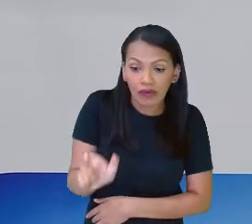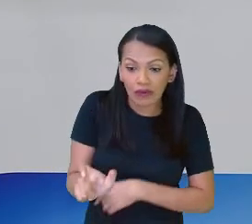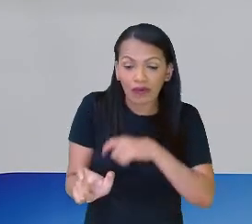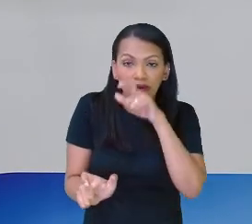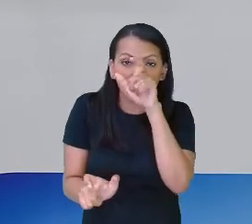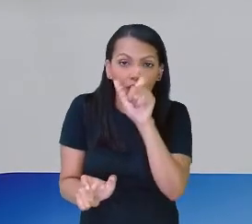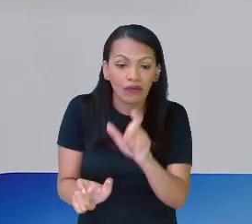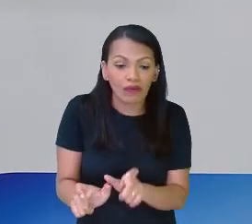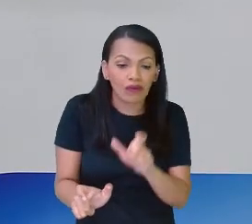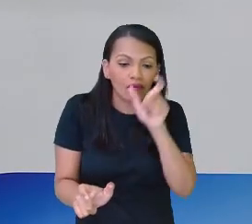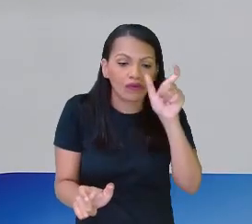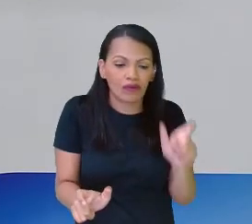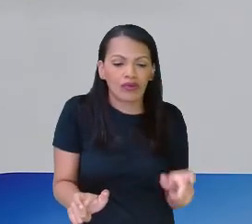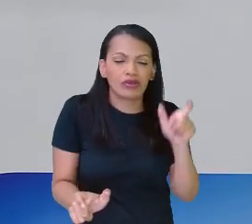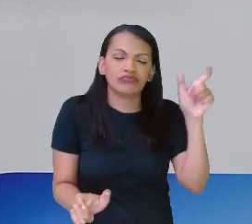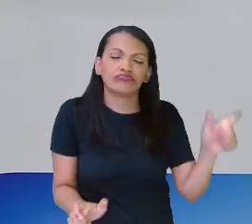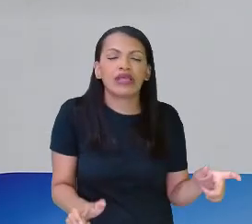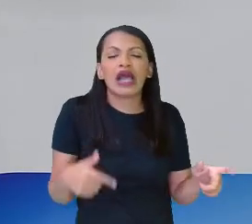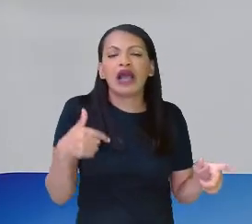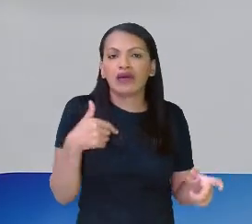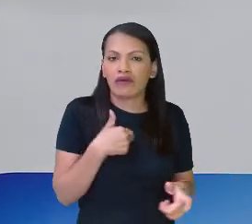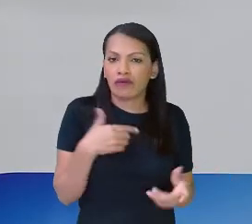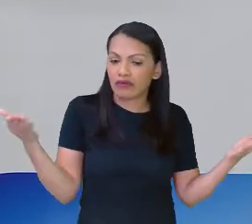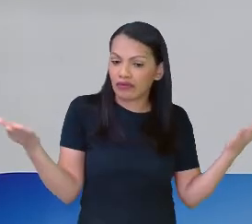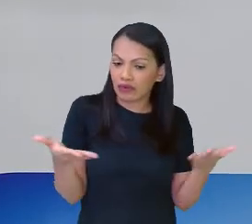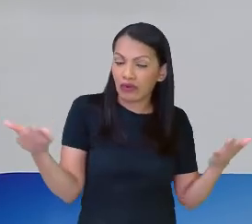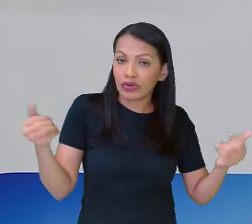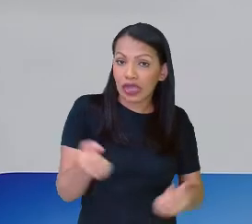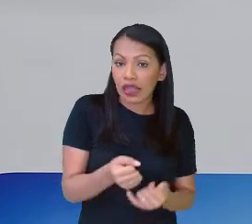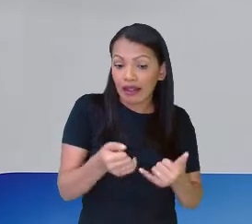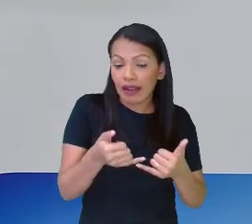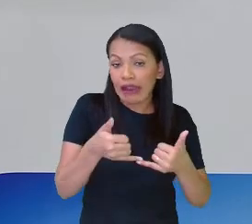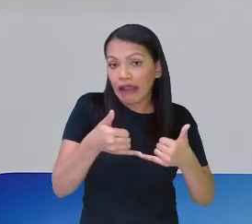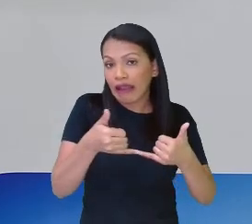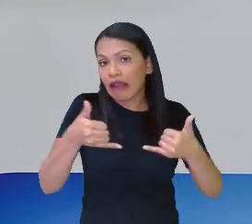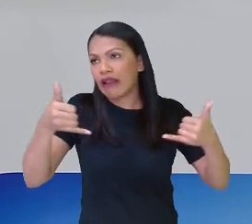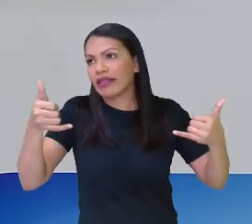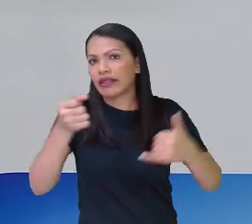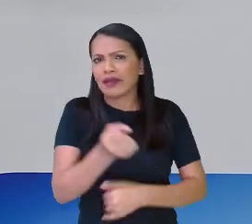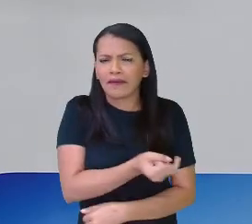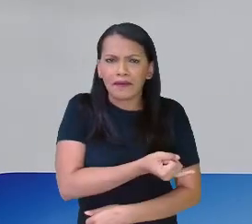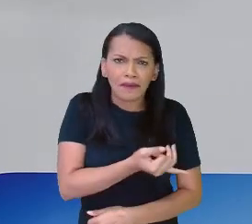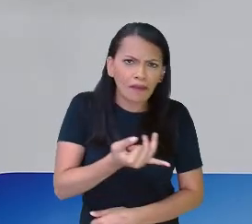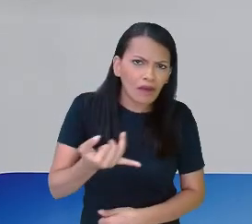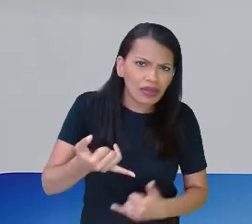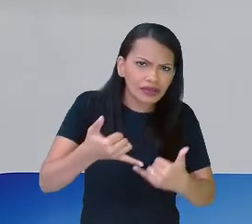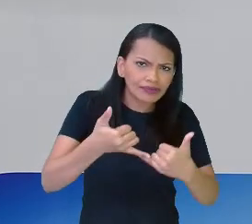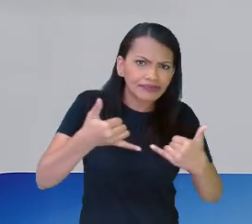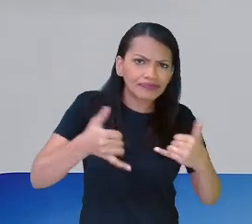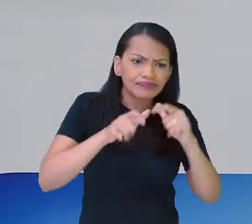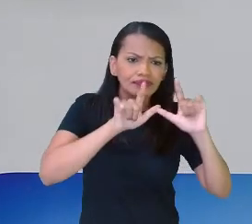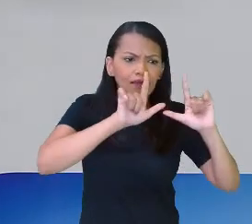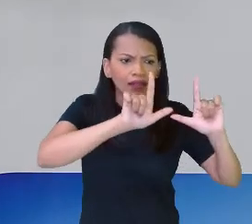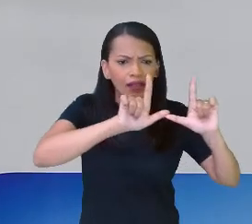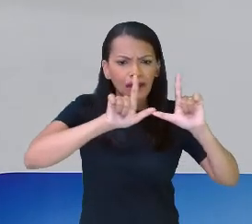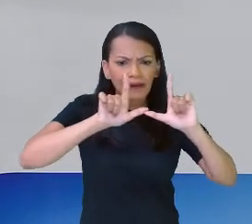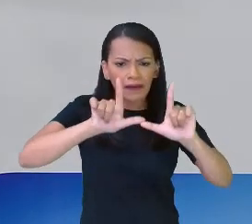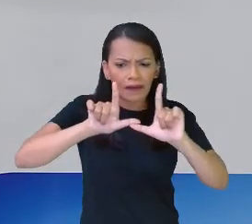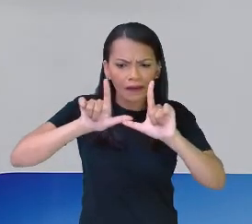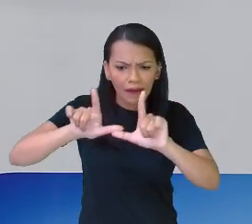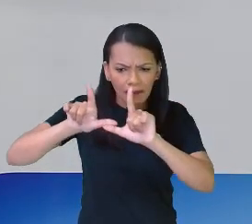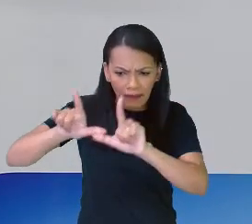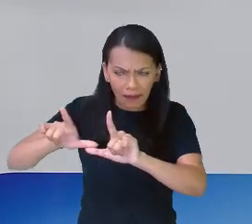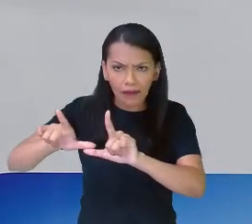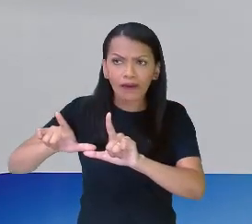contar quantas linhas, que é a próxima pergunta. Quantas linhas de cerâmica são necessárias para